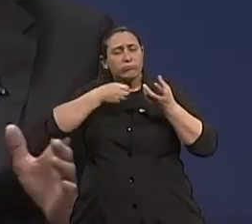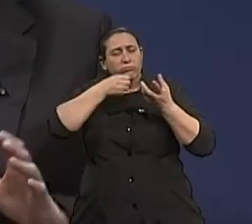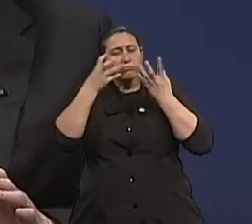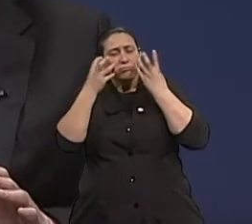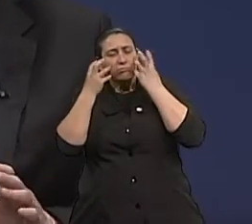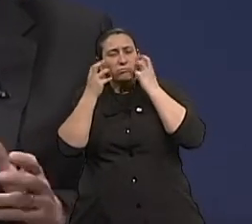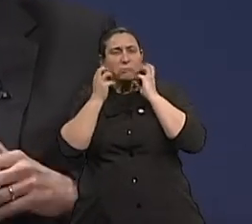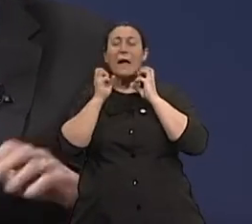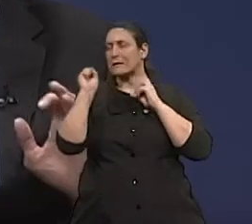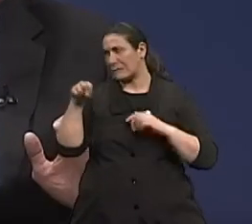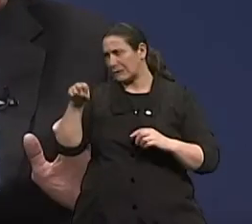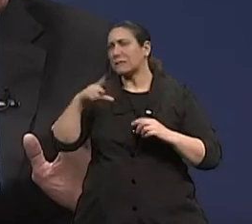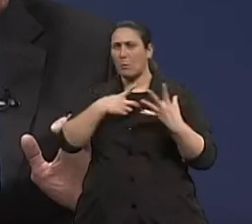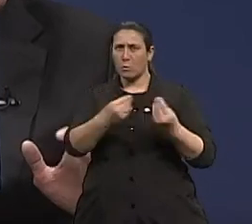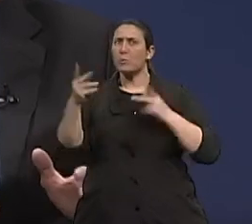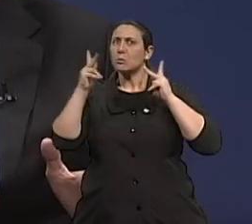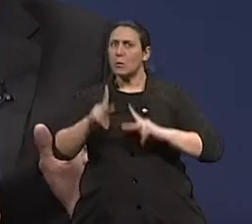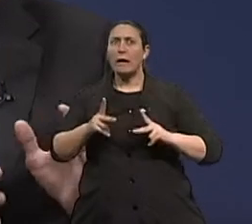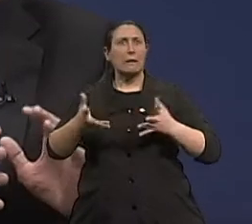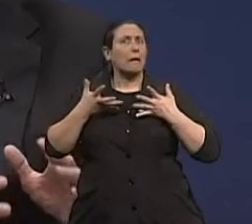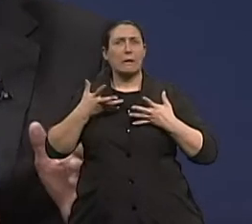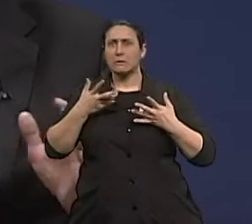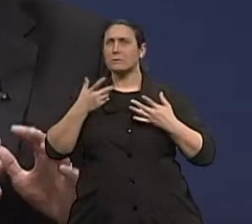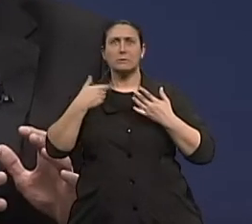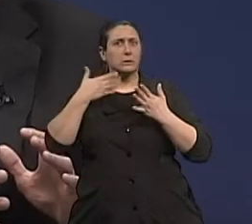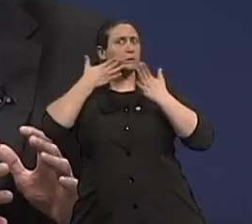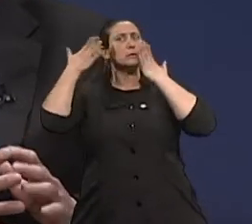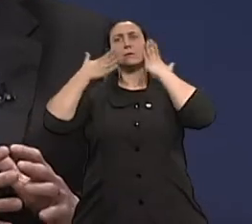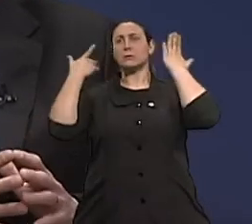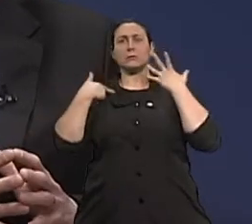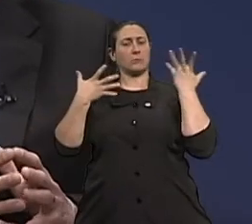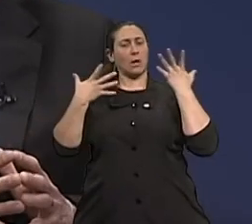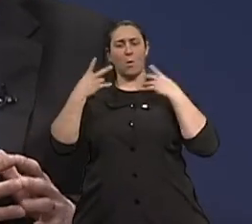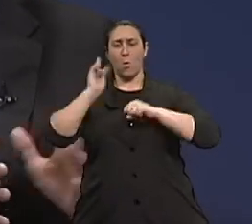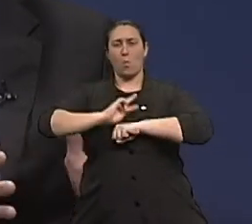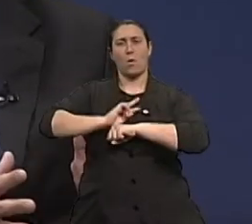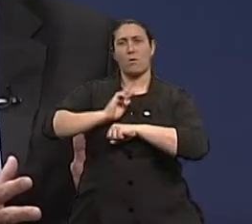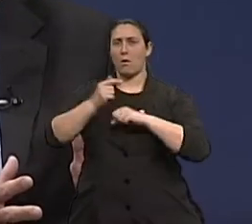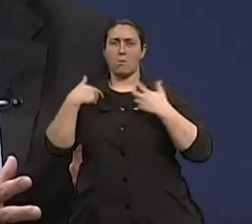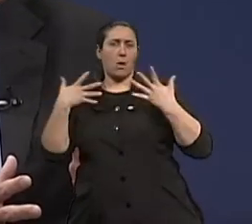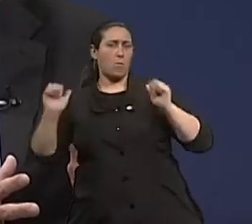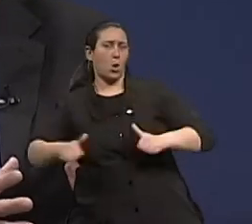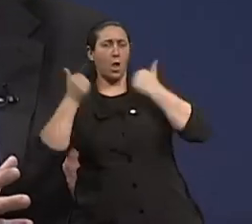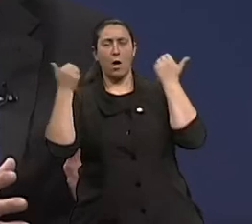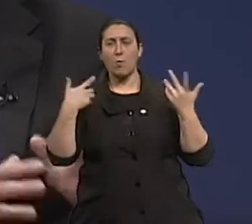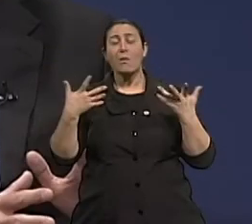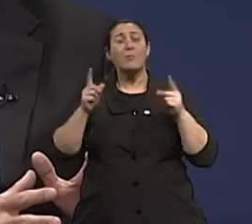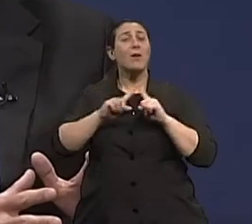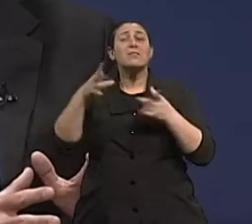juventude, sim. Isso é muito antigo. Mas nós não temos ainda nenhuma solução ainda para